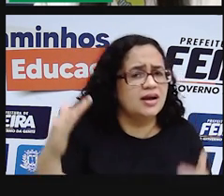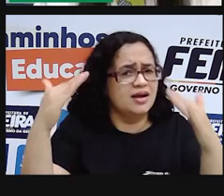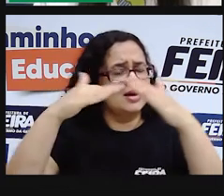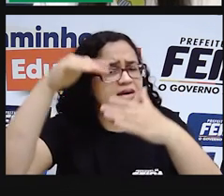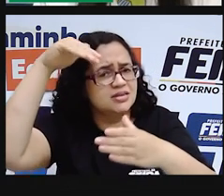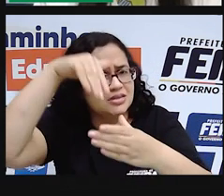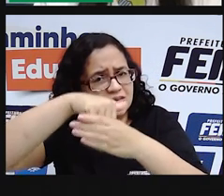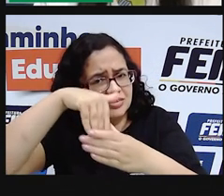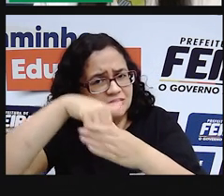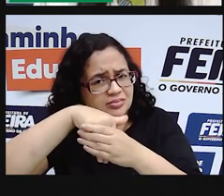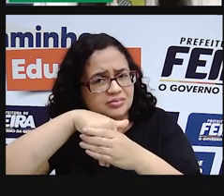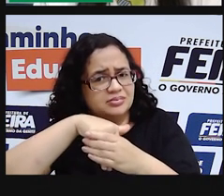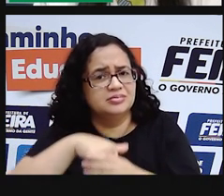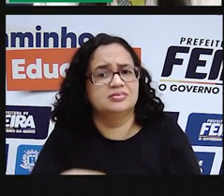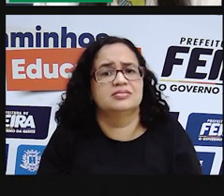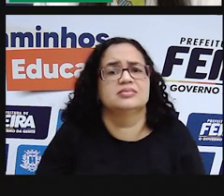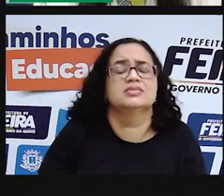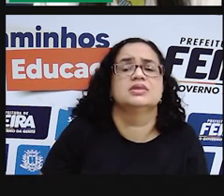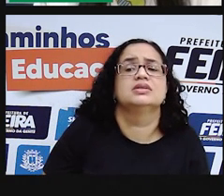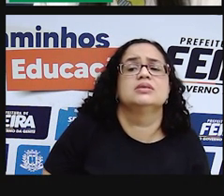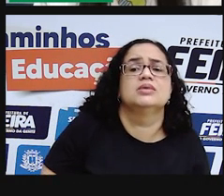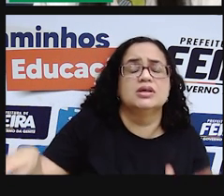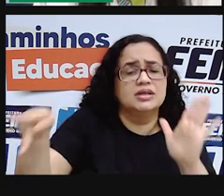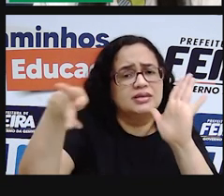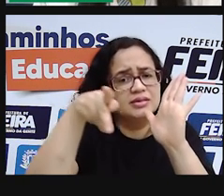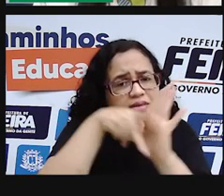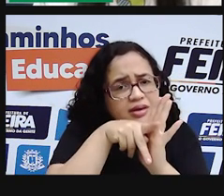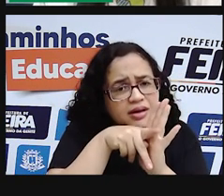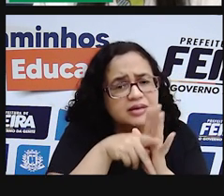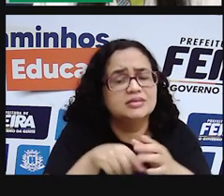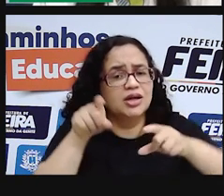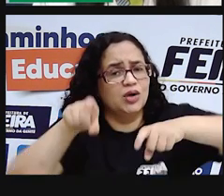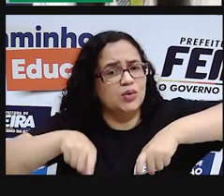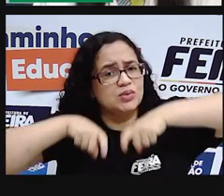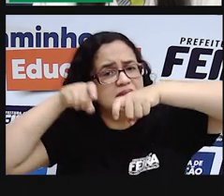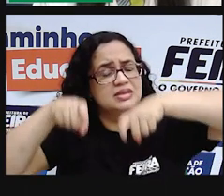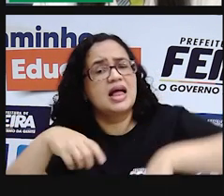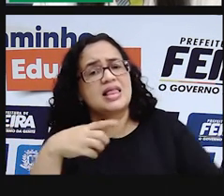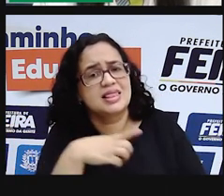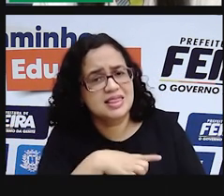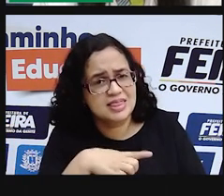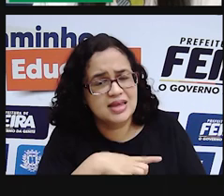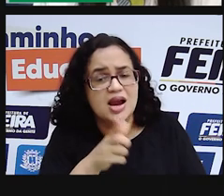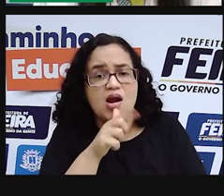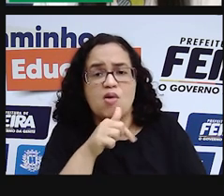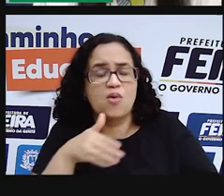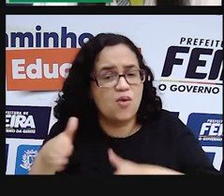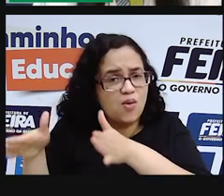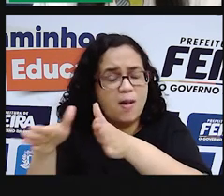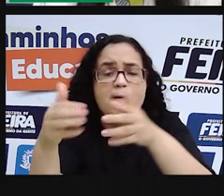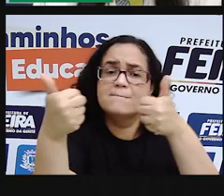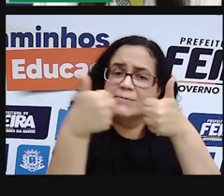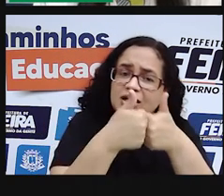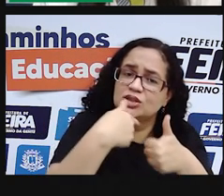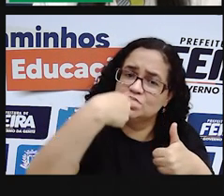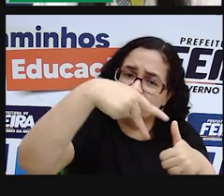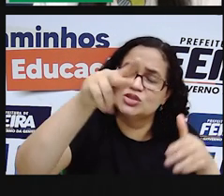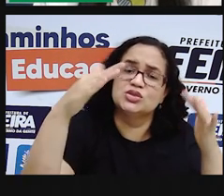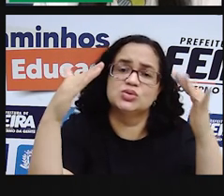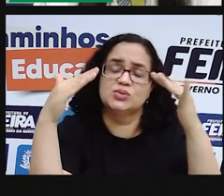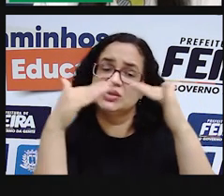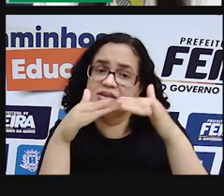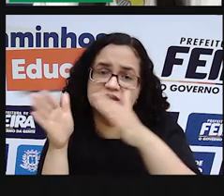mora, mesmo que seja na zona rural, existem aí alguma lagoa perto da sua casa?